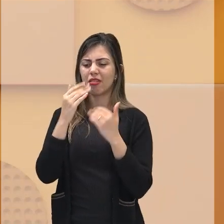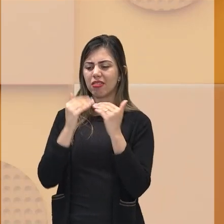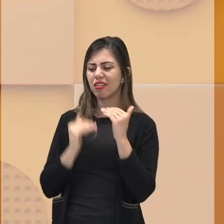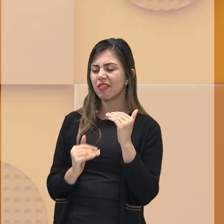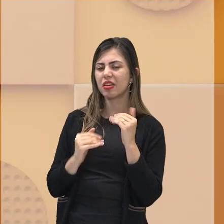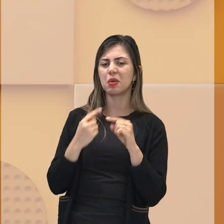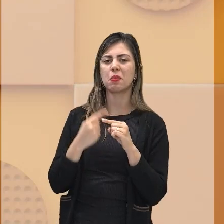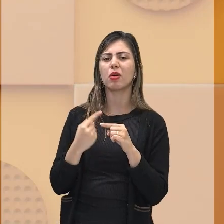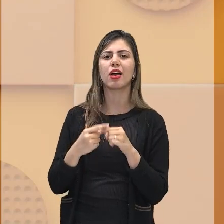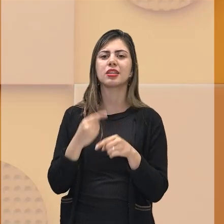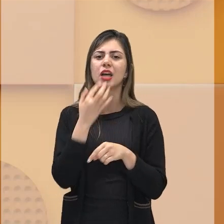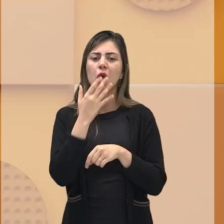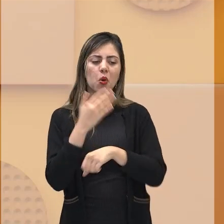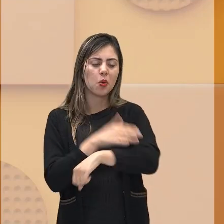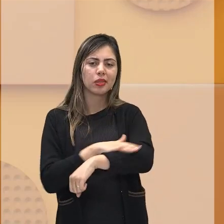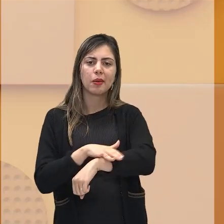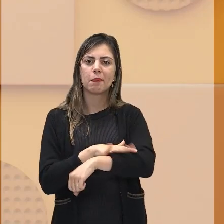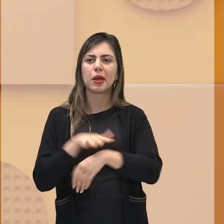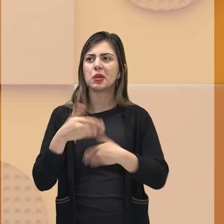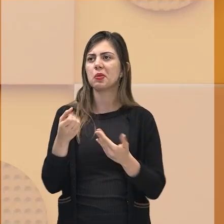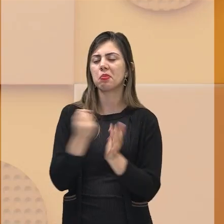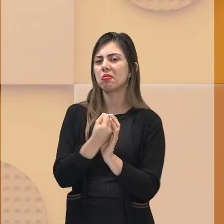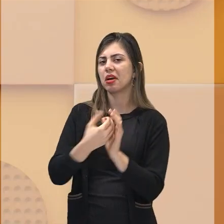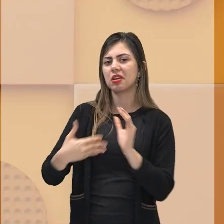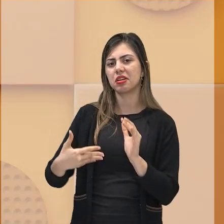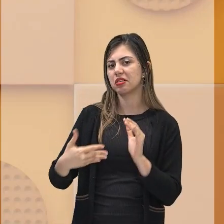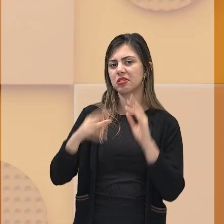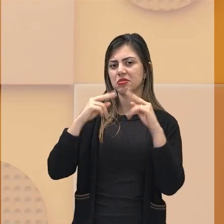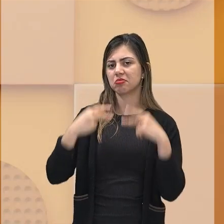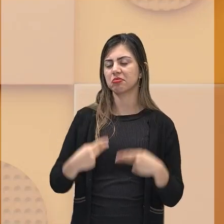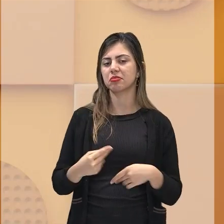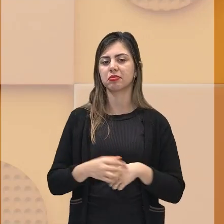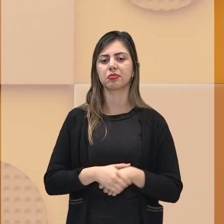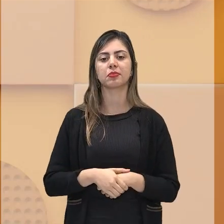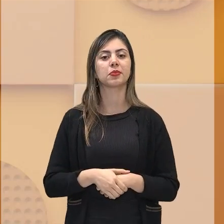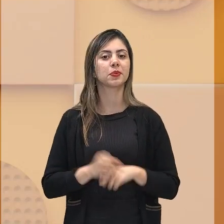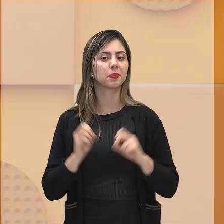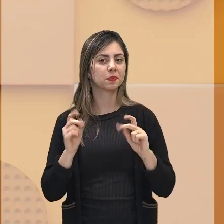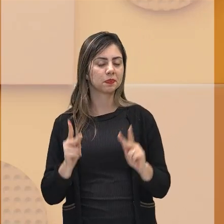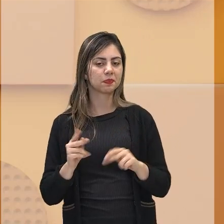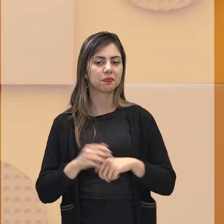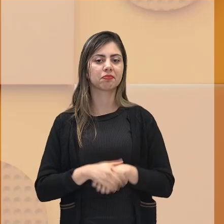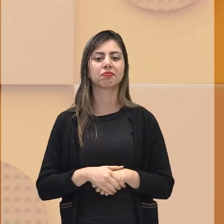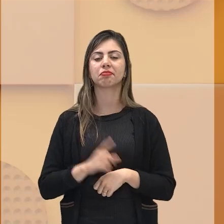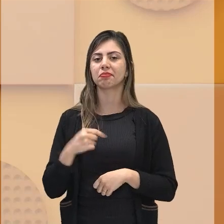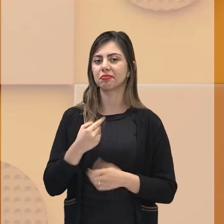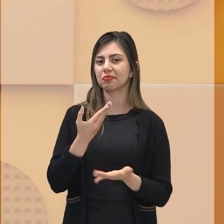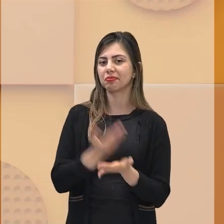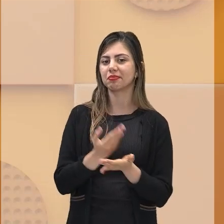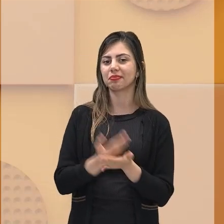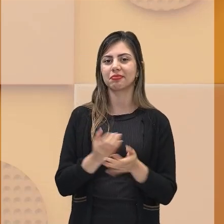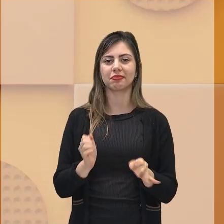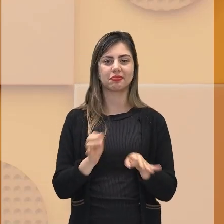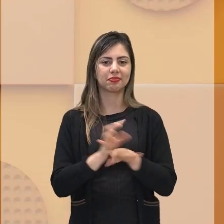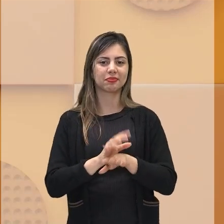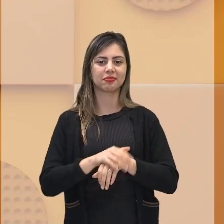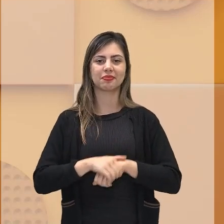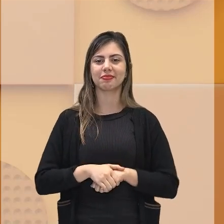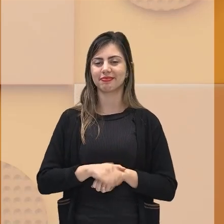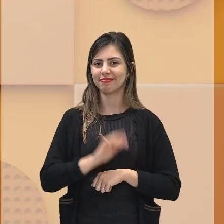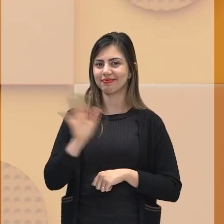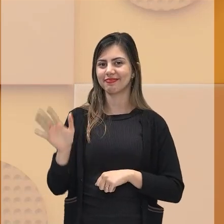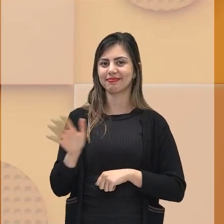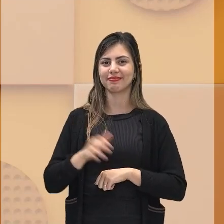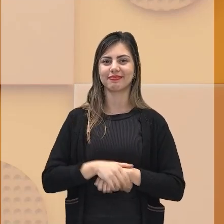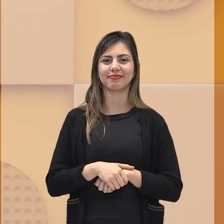conta de cor da pele ou outras características físicas. Ok, meus queridos? Então, essa foi a nossa aula de hoje. Até uma